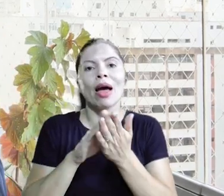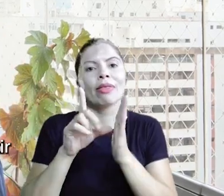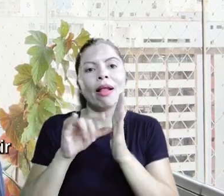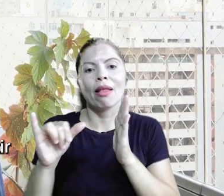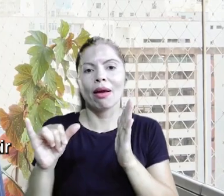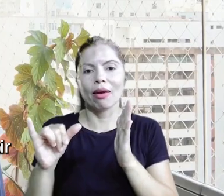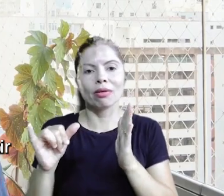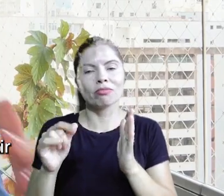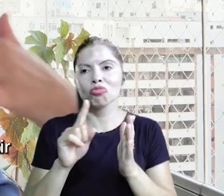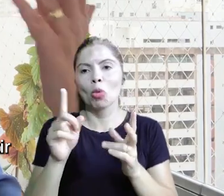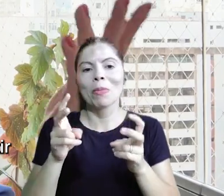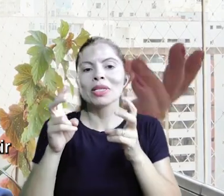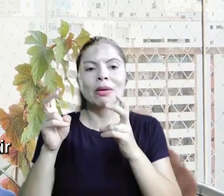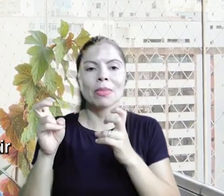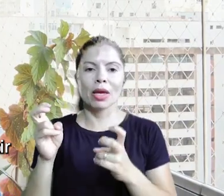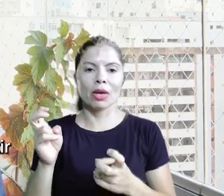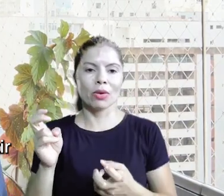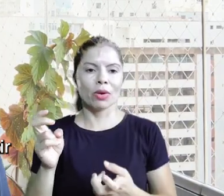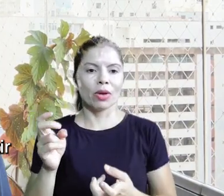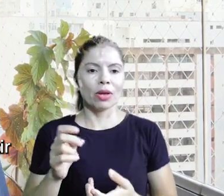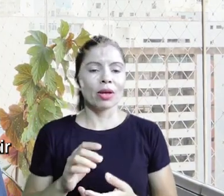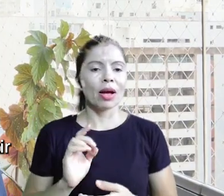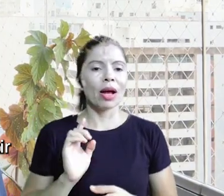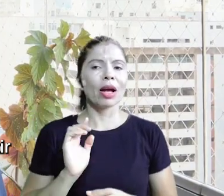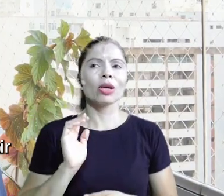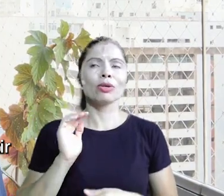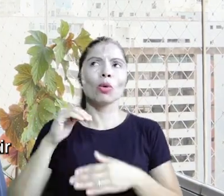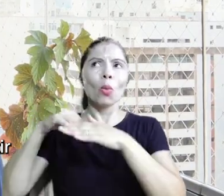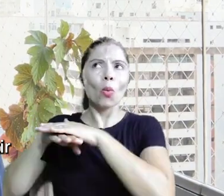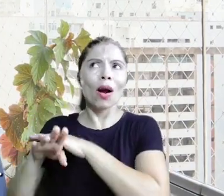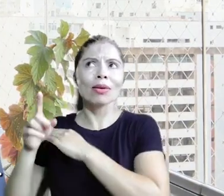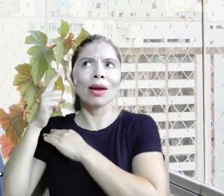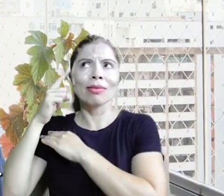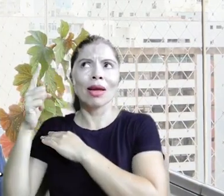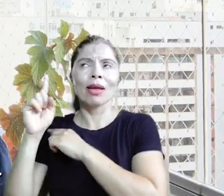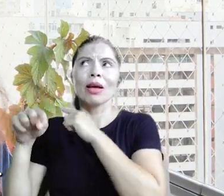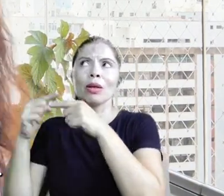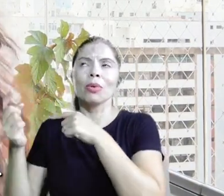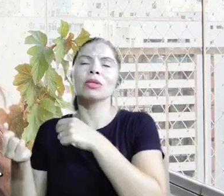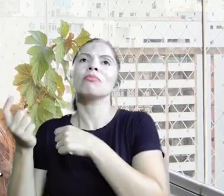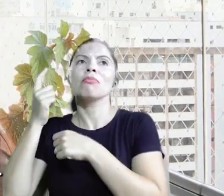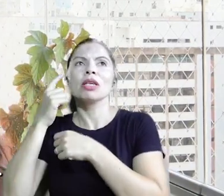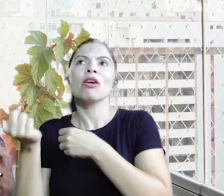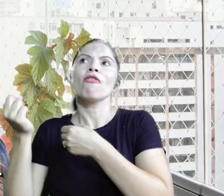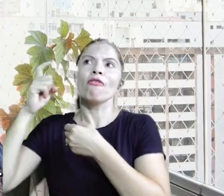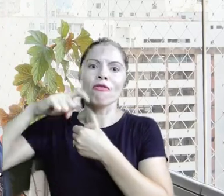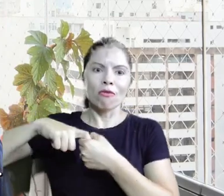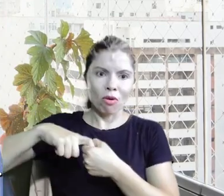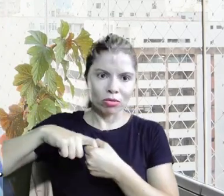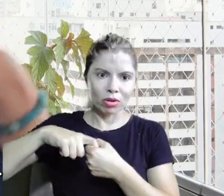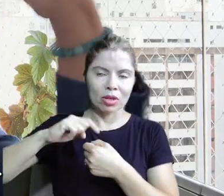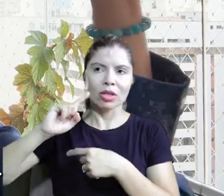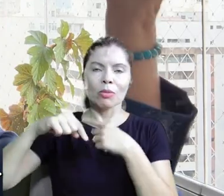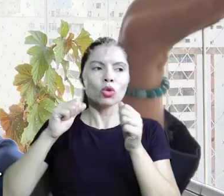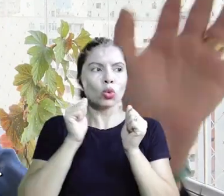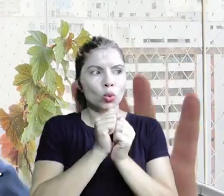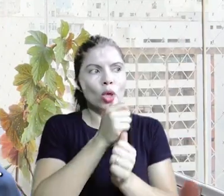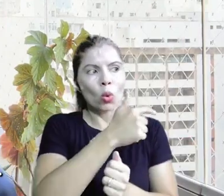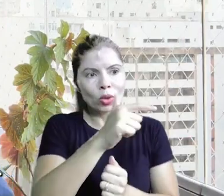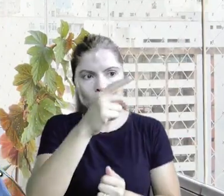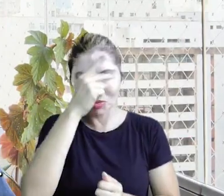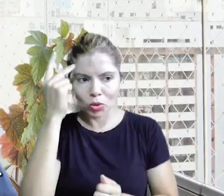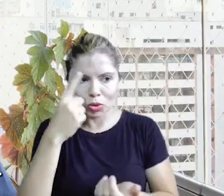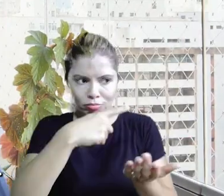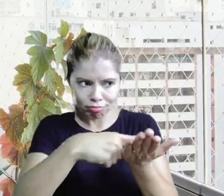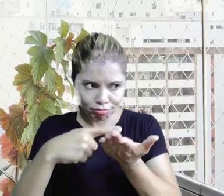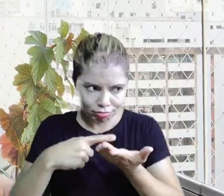direito as leis, nem percebeu que o CLT não ia permitir, engaveta a ideia, depois traz ela de novo, depois junta